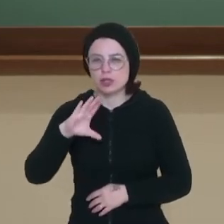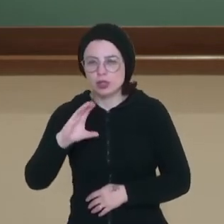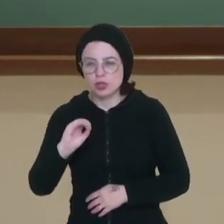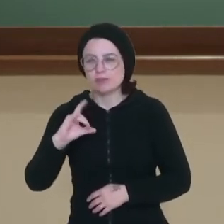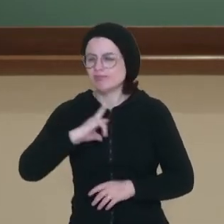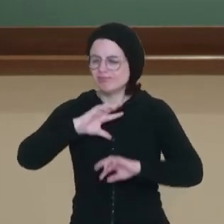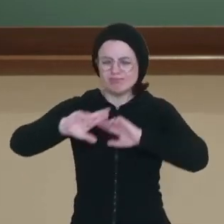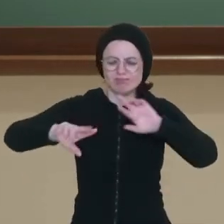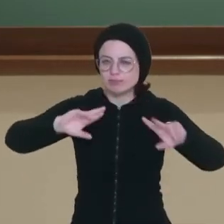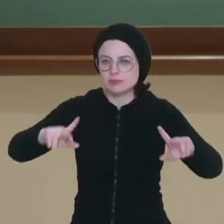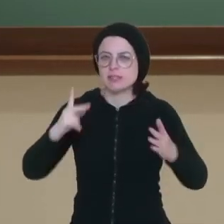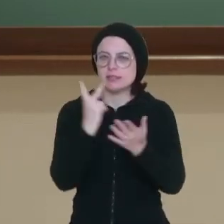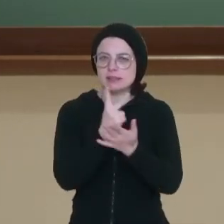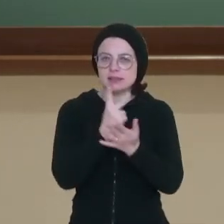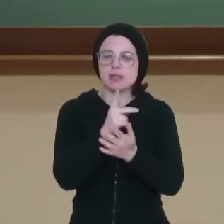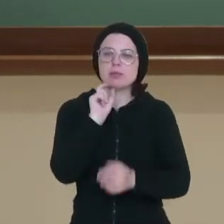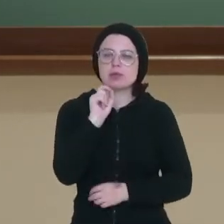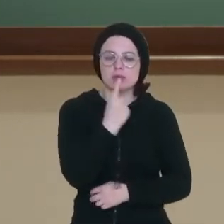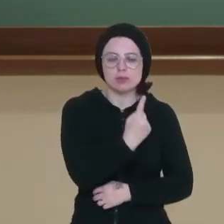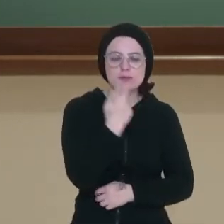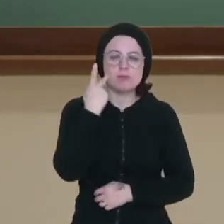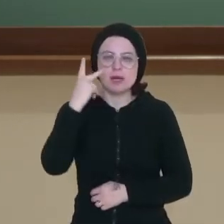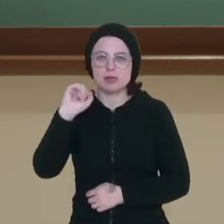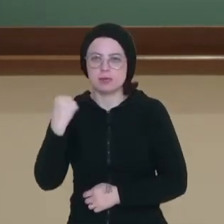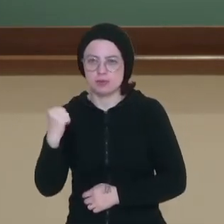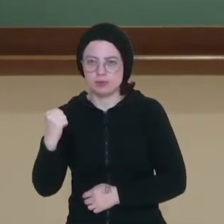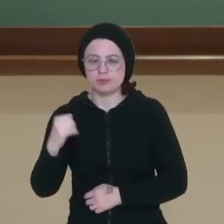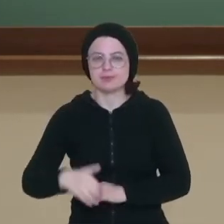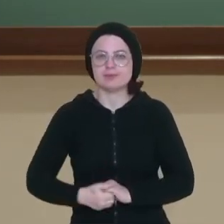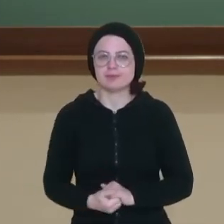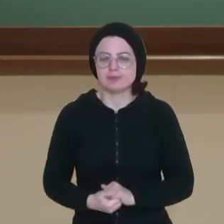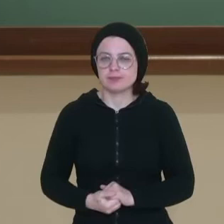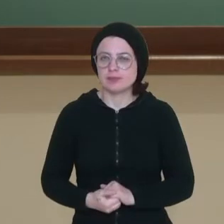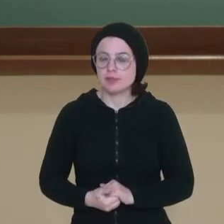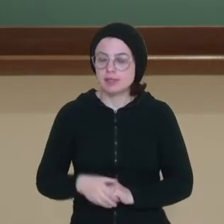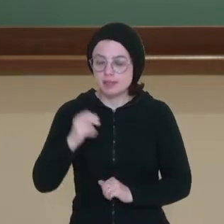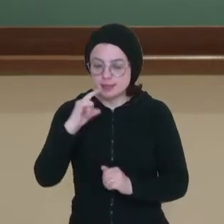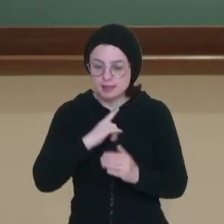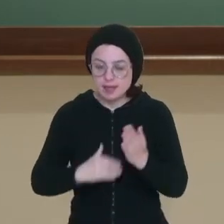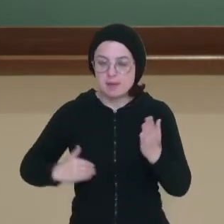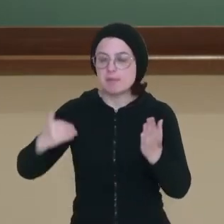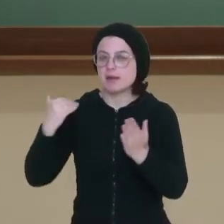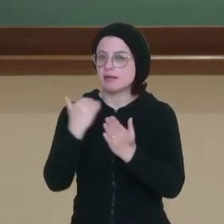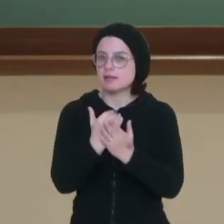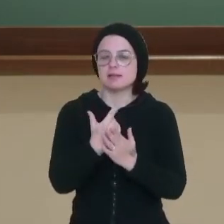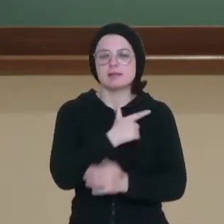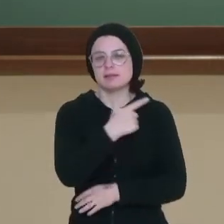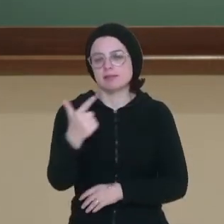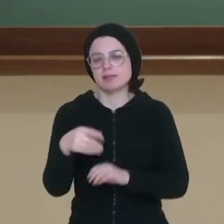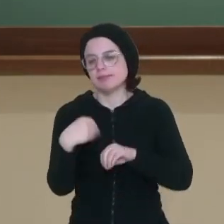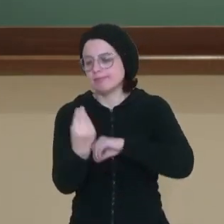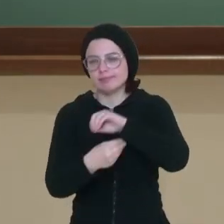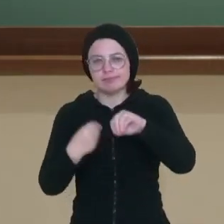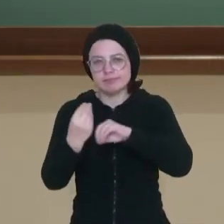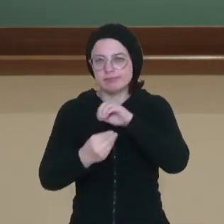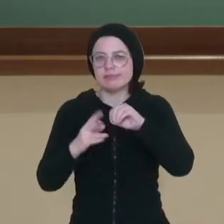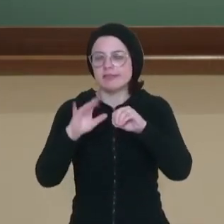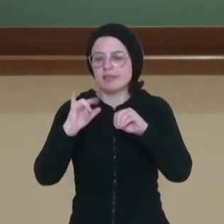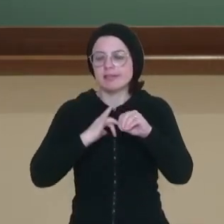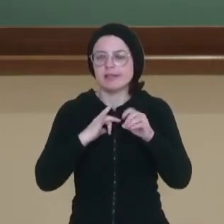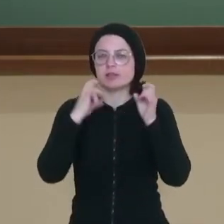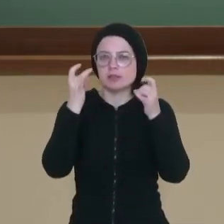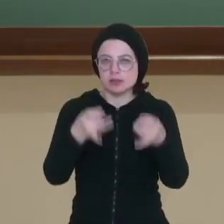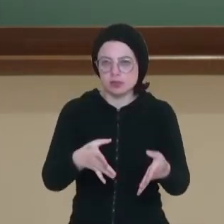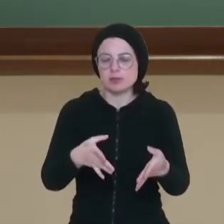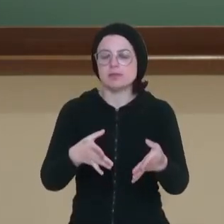o que for, o padrão sempre tem que ser 1 para 8. Qualquer coisa que você coloque a mais não vai reagir e aí vai estar sobrando, então